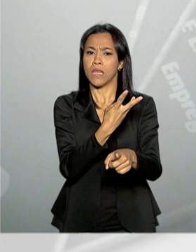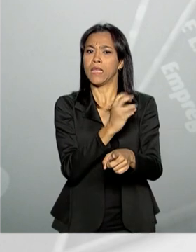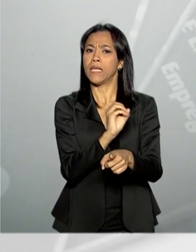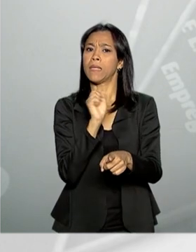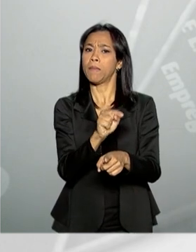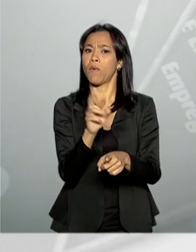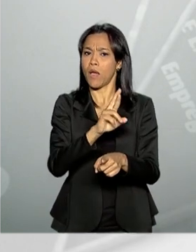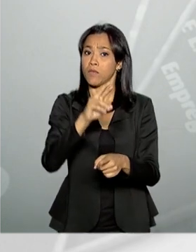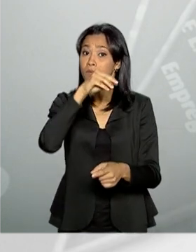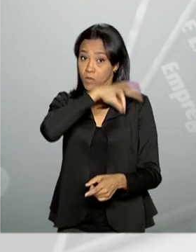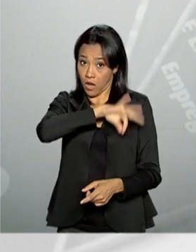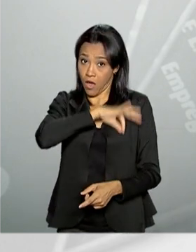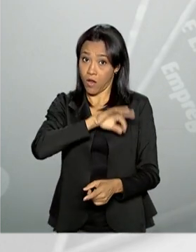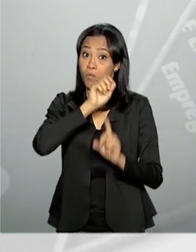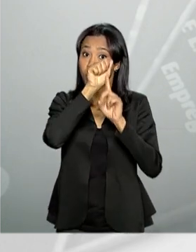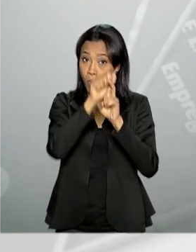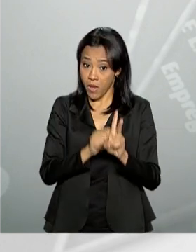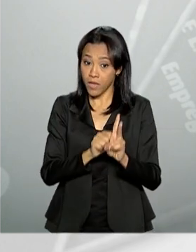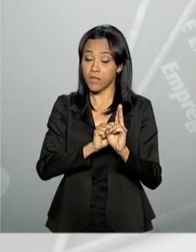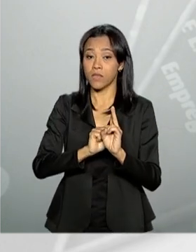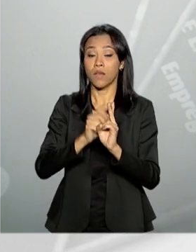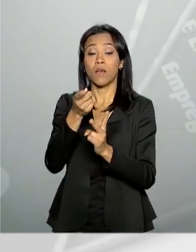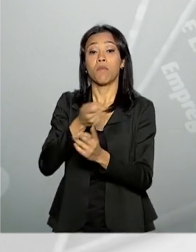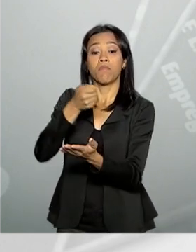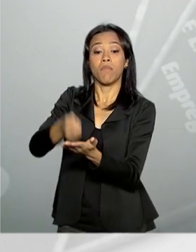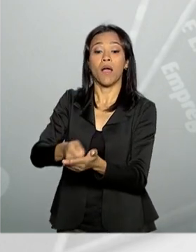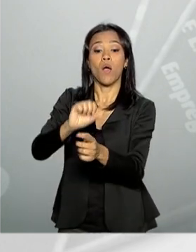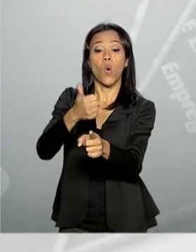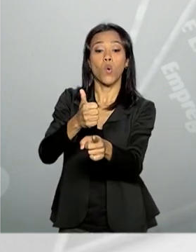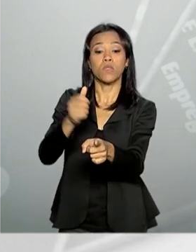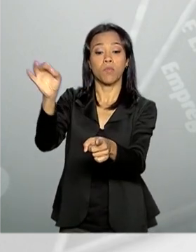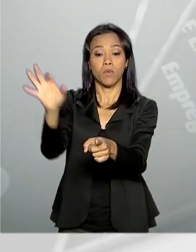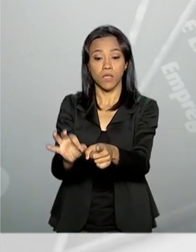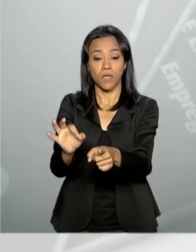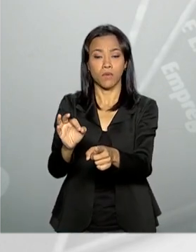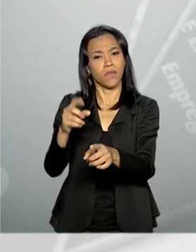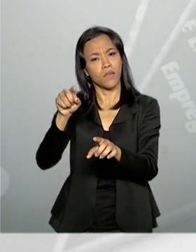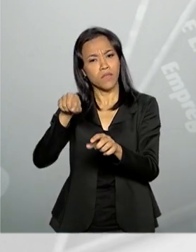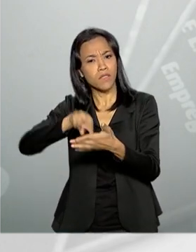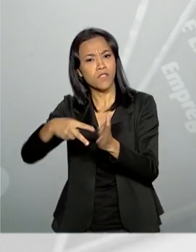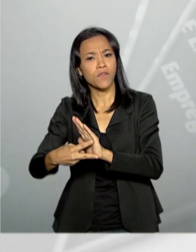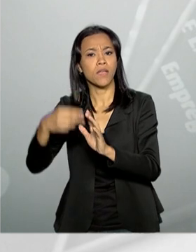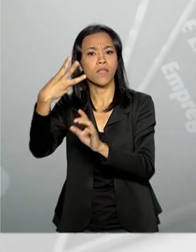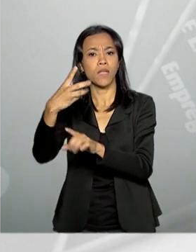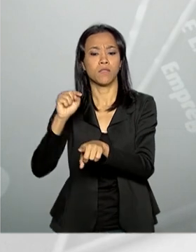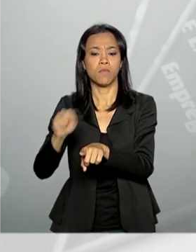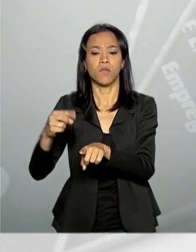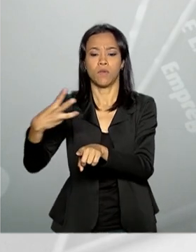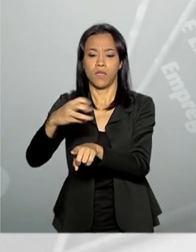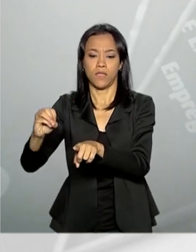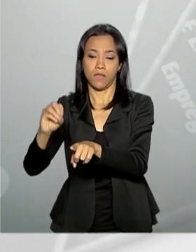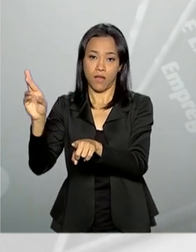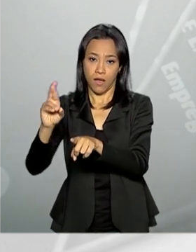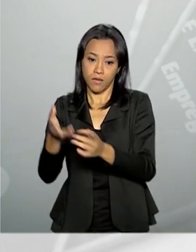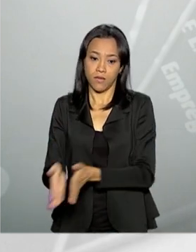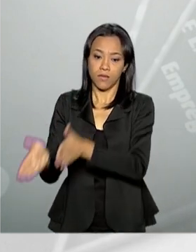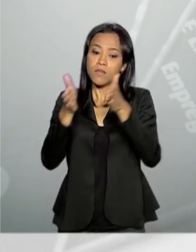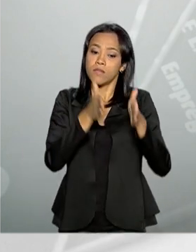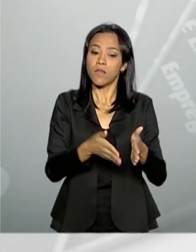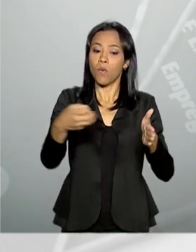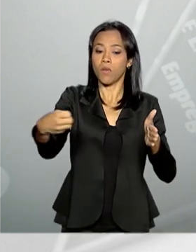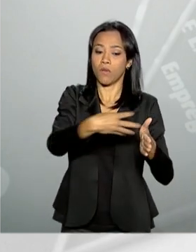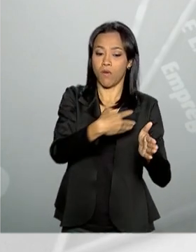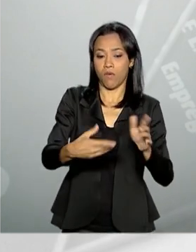por mês contribui com 11% ou R$.300. Com a nova Previdência,